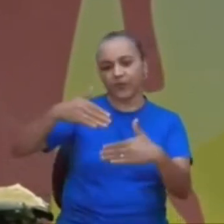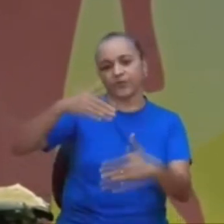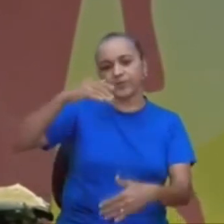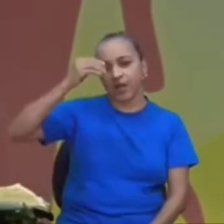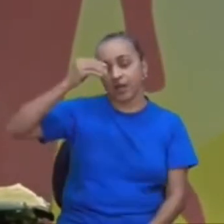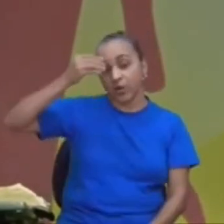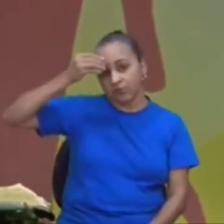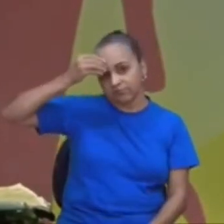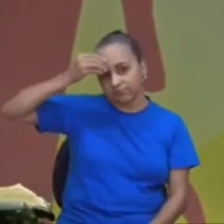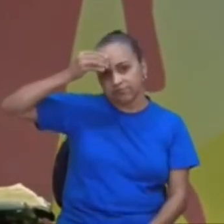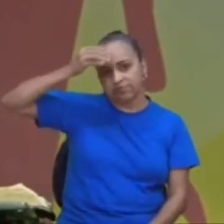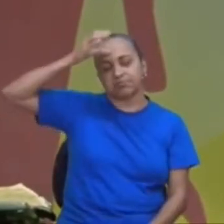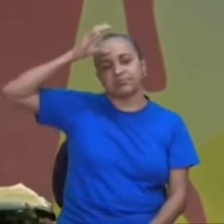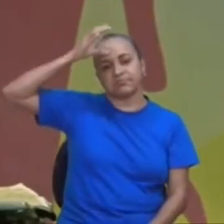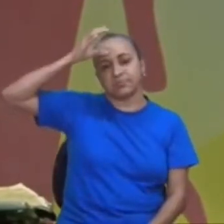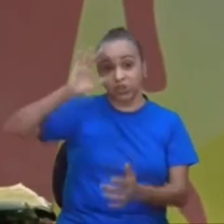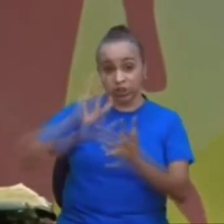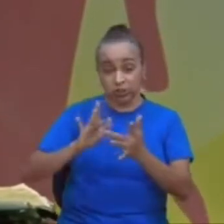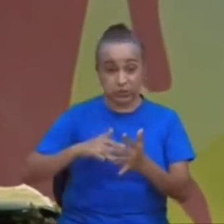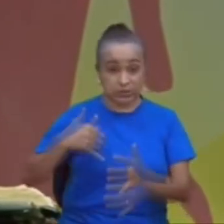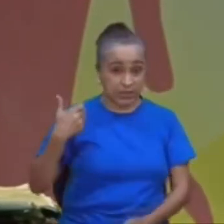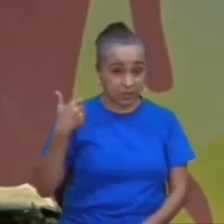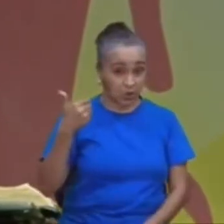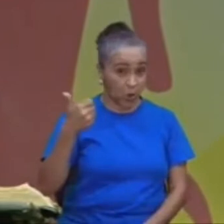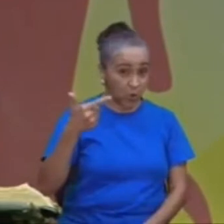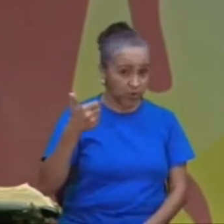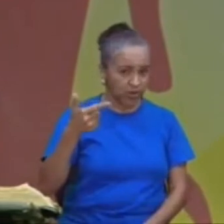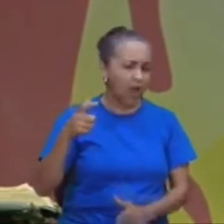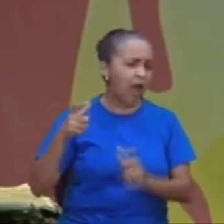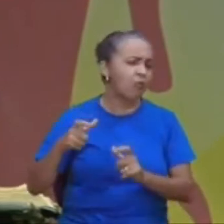aos 12 anos, aonde que Ele estava?